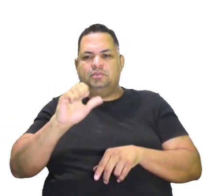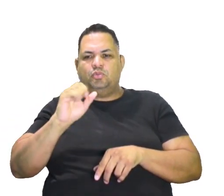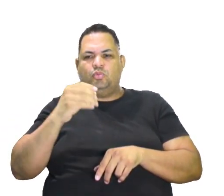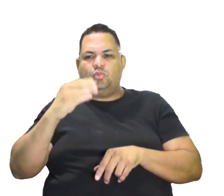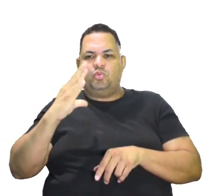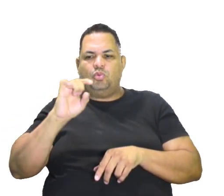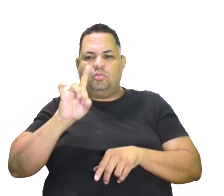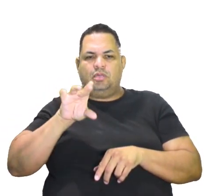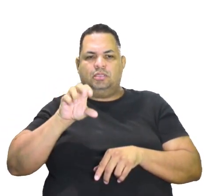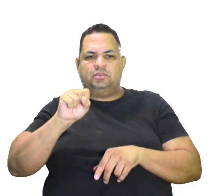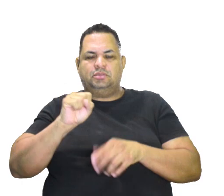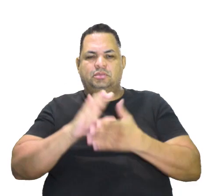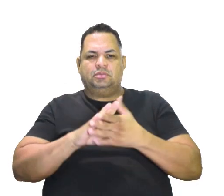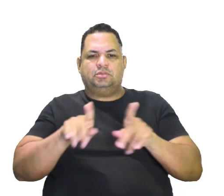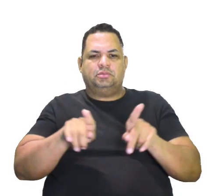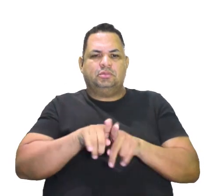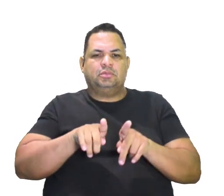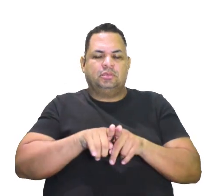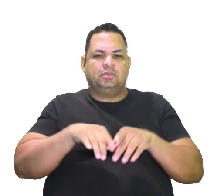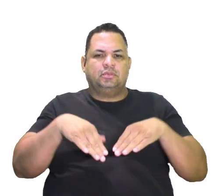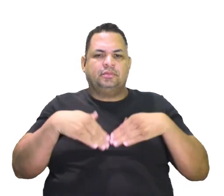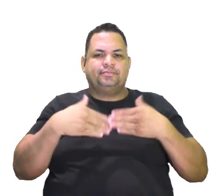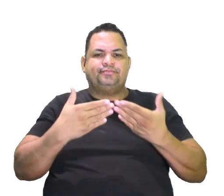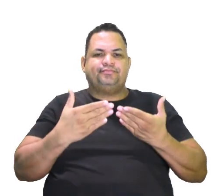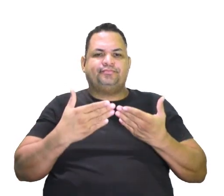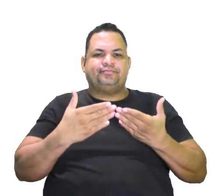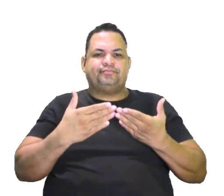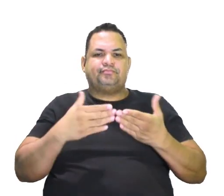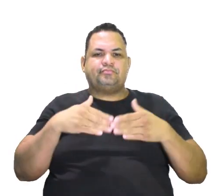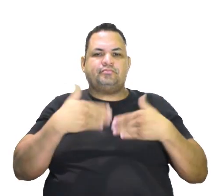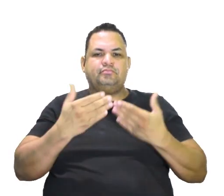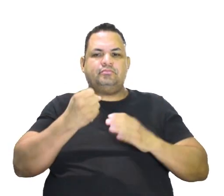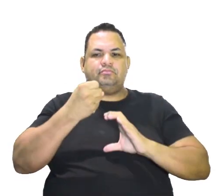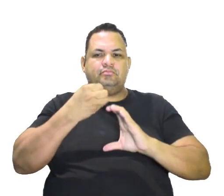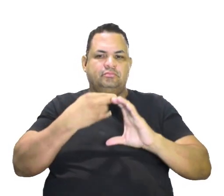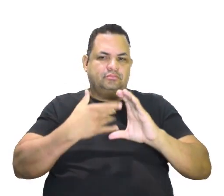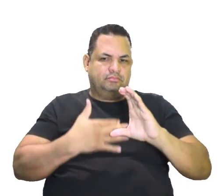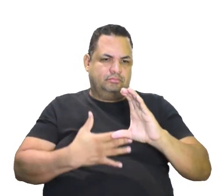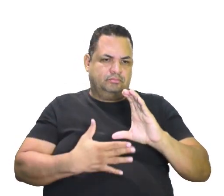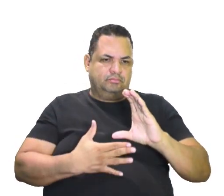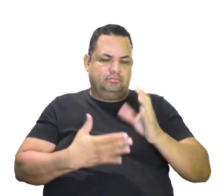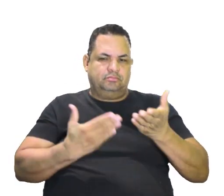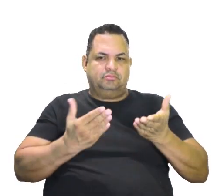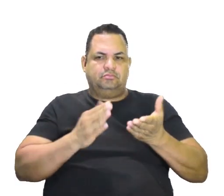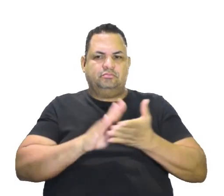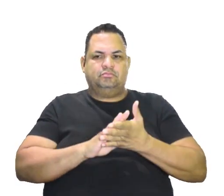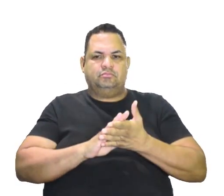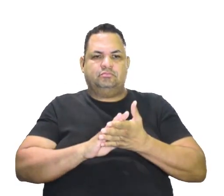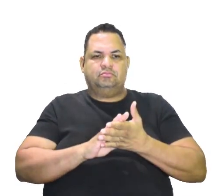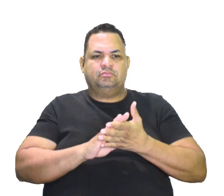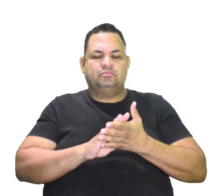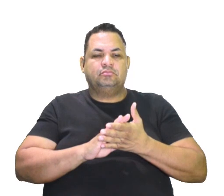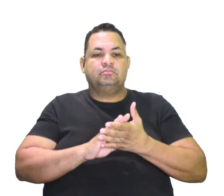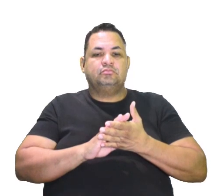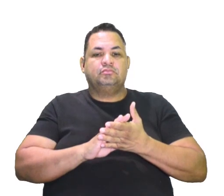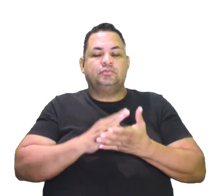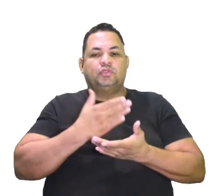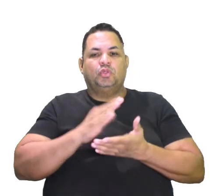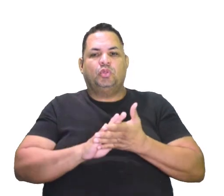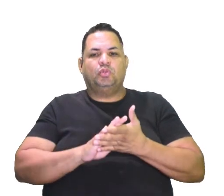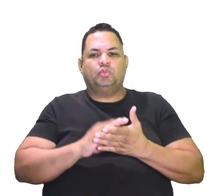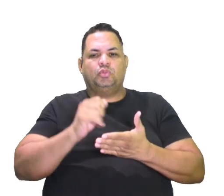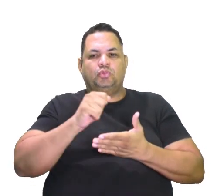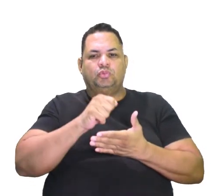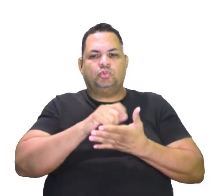Assis. Então, quais as características do estilo